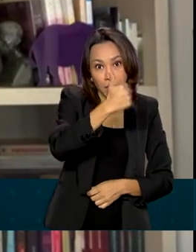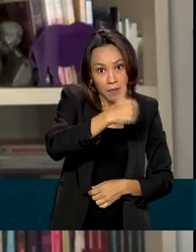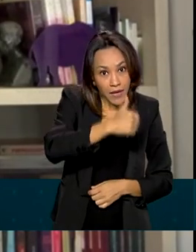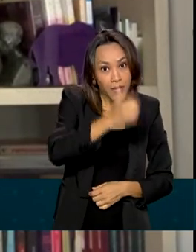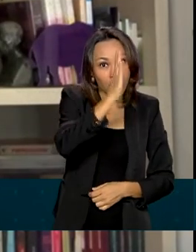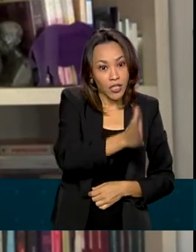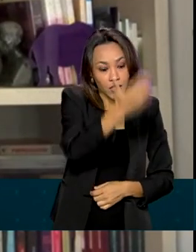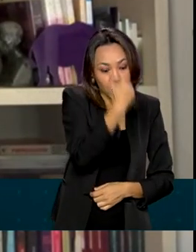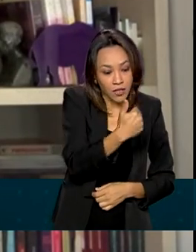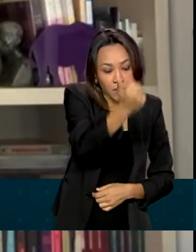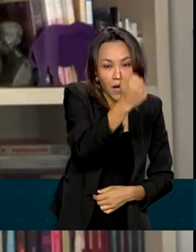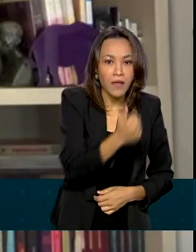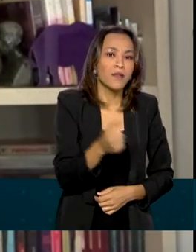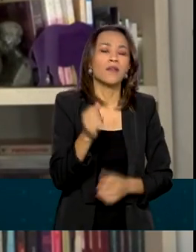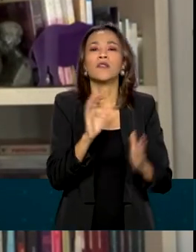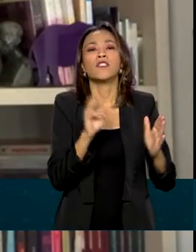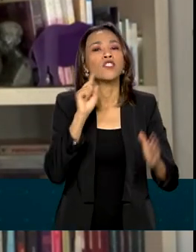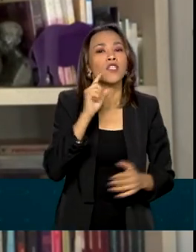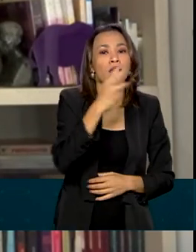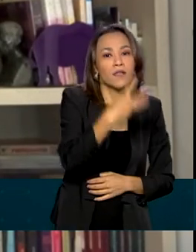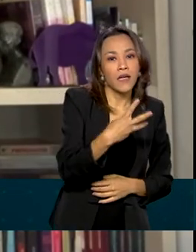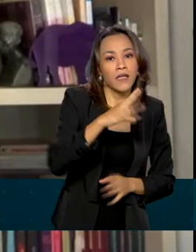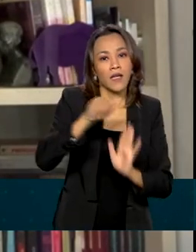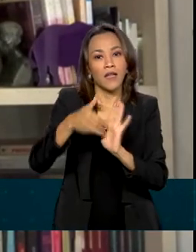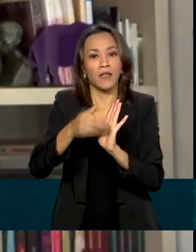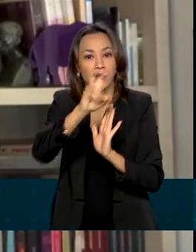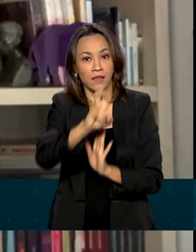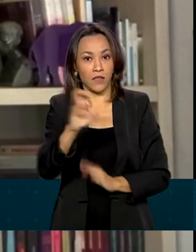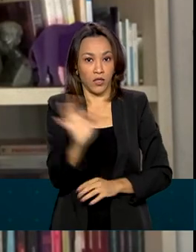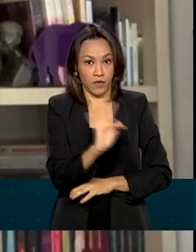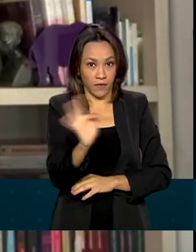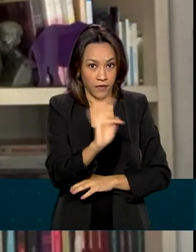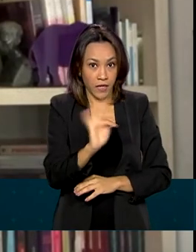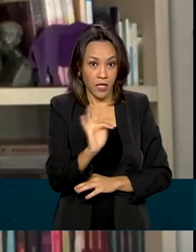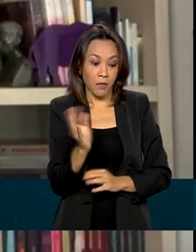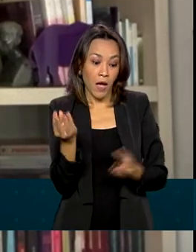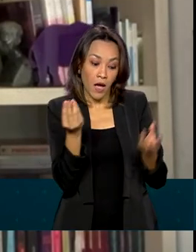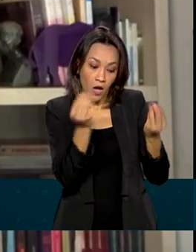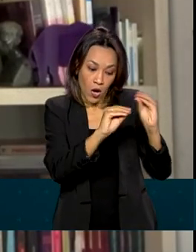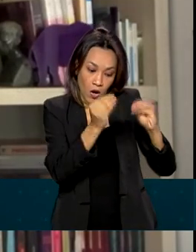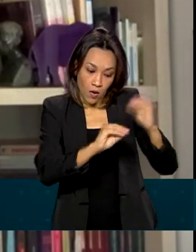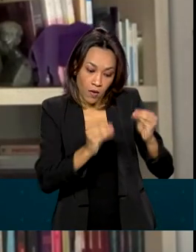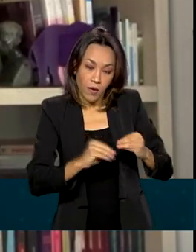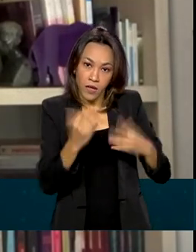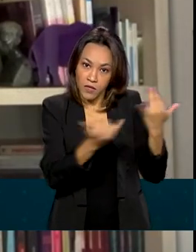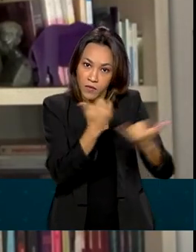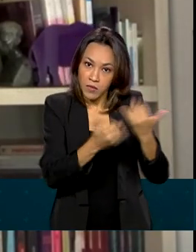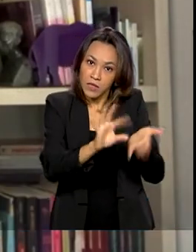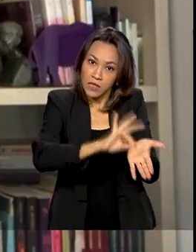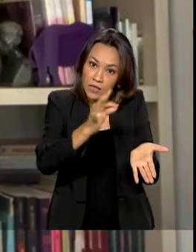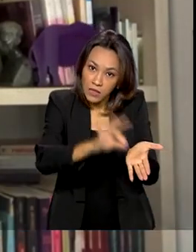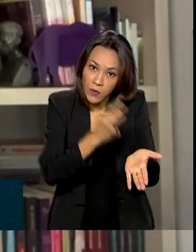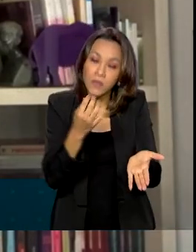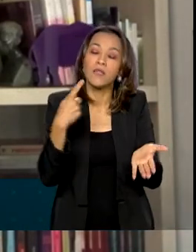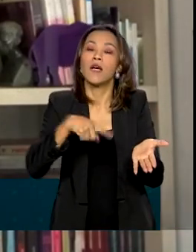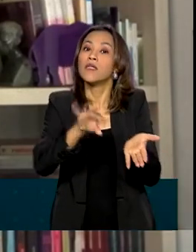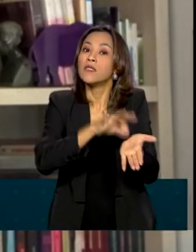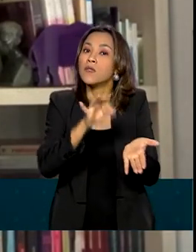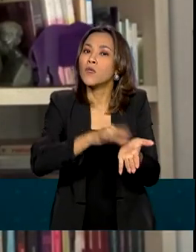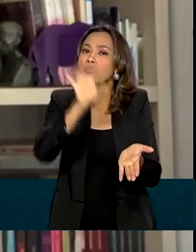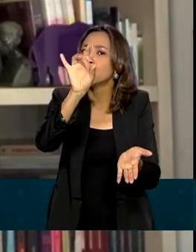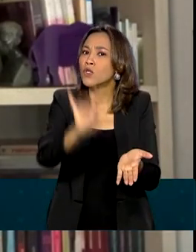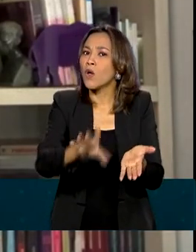lista tem entre 3 e 5 de fevereiro para complementar os dados da inscrição. As inscrições devem ser feitas